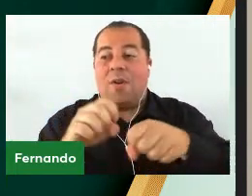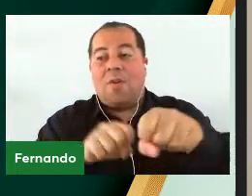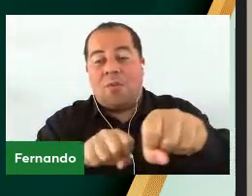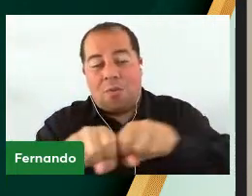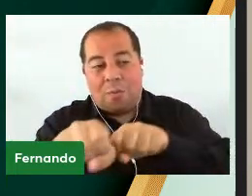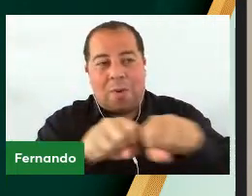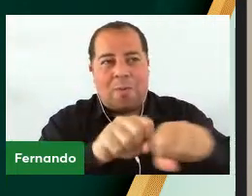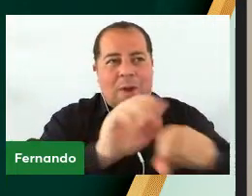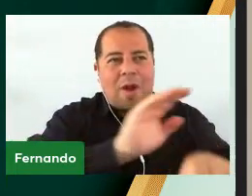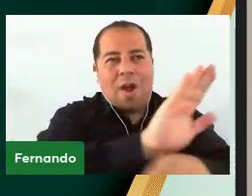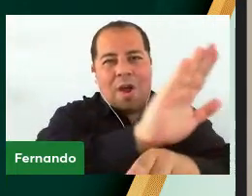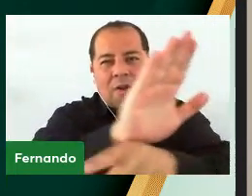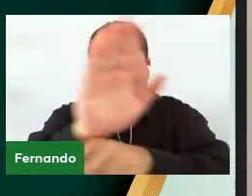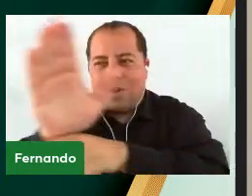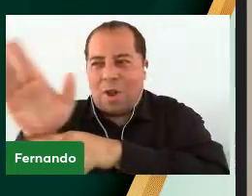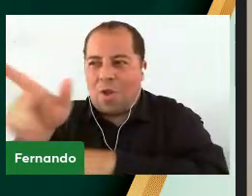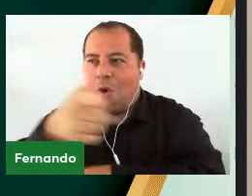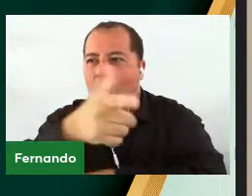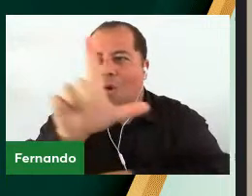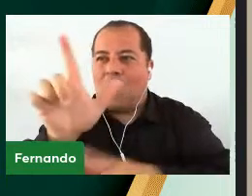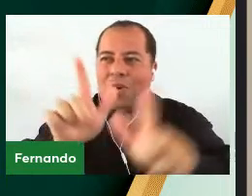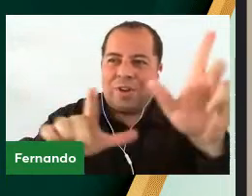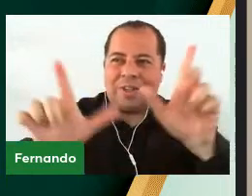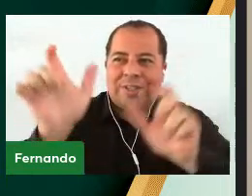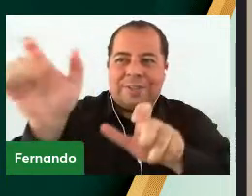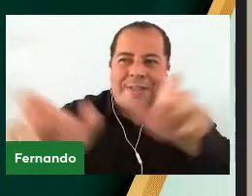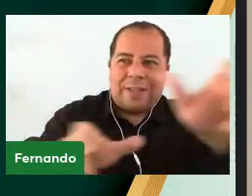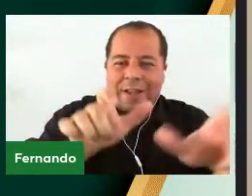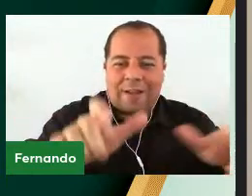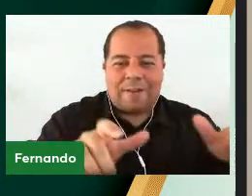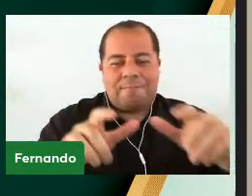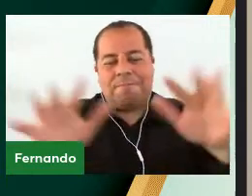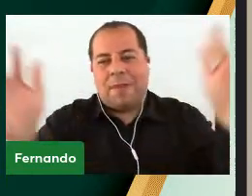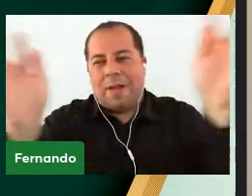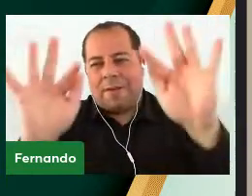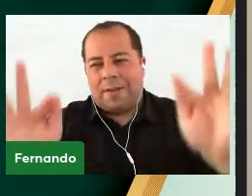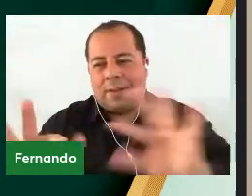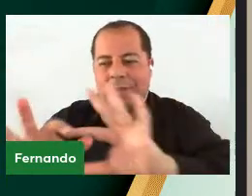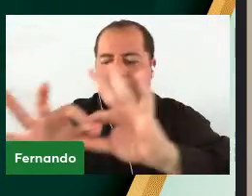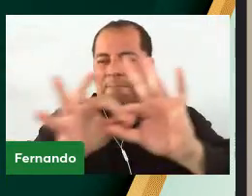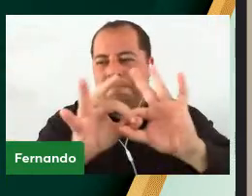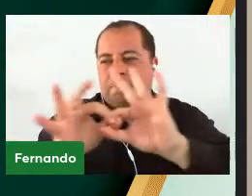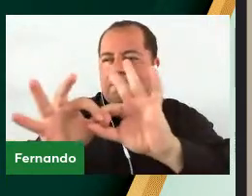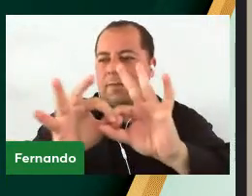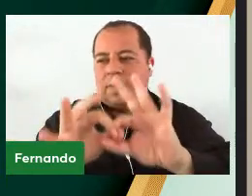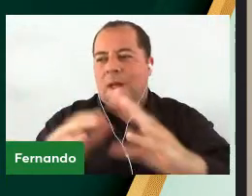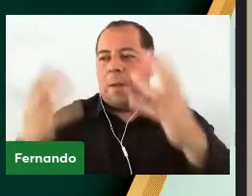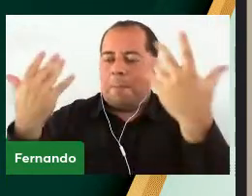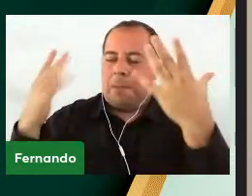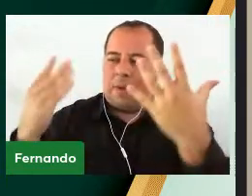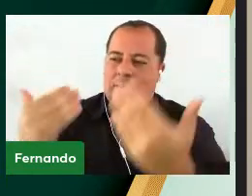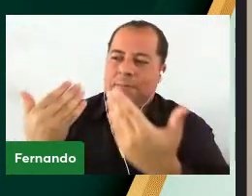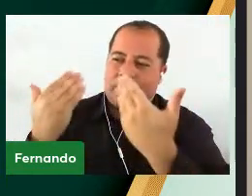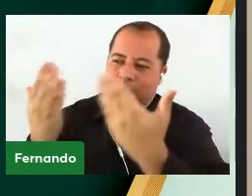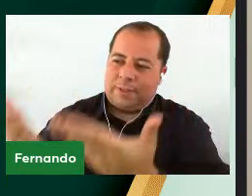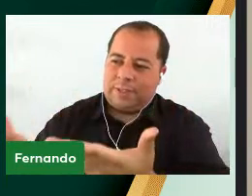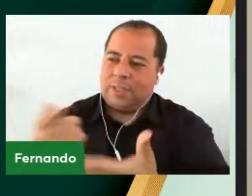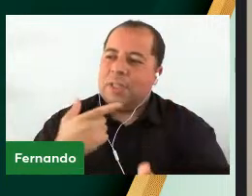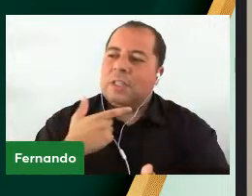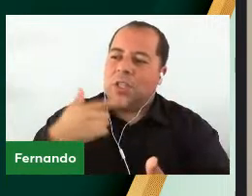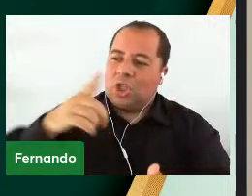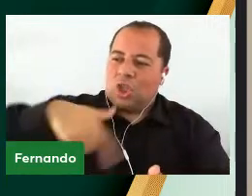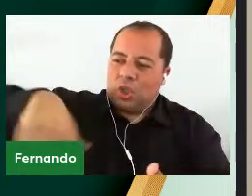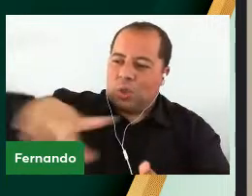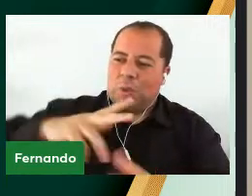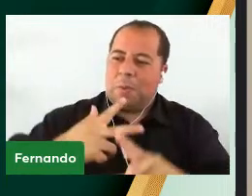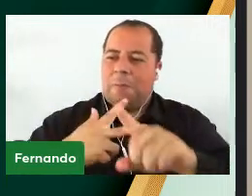Com o conceito maior Celebrar a harmonia E felicidade Meus parabéns A todos vocês Desejo todo sucesso